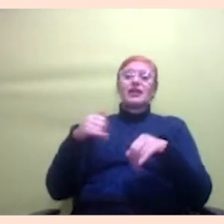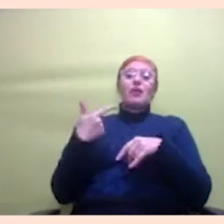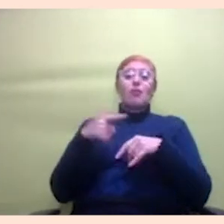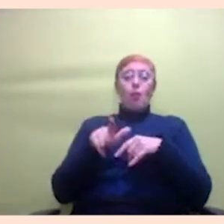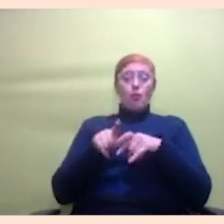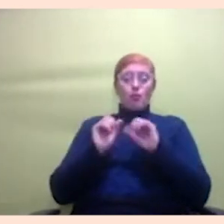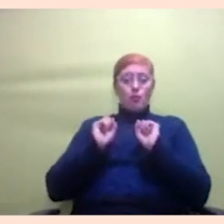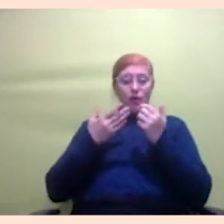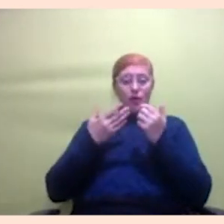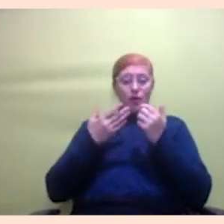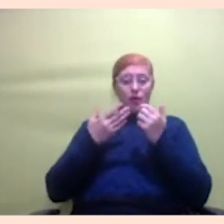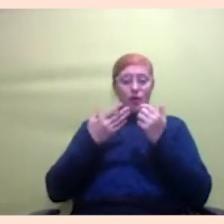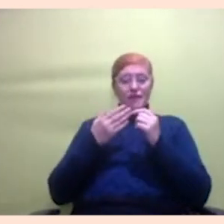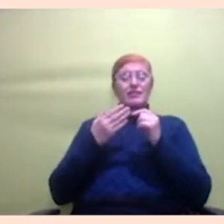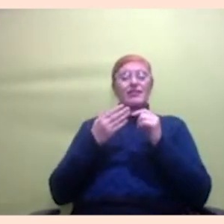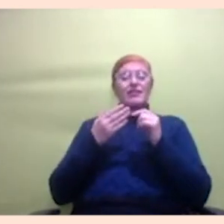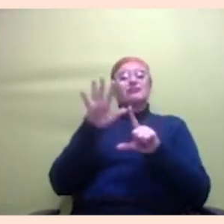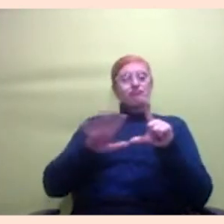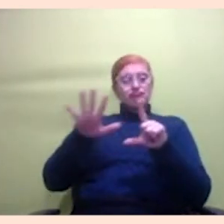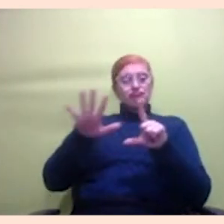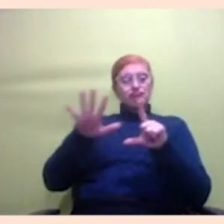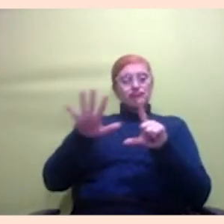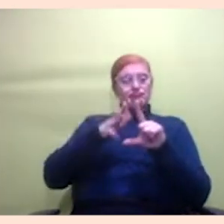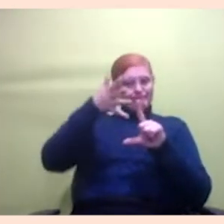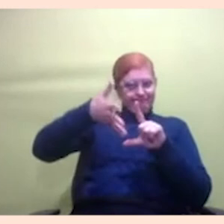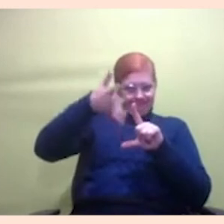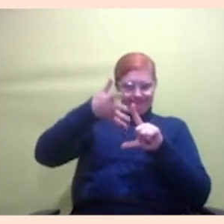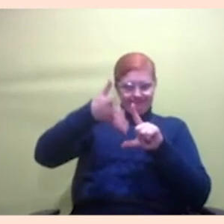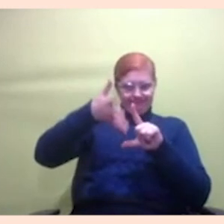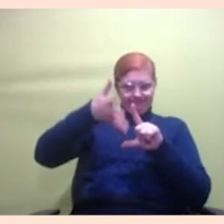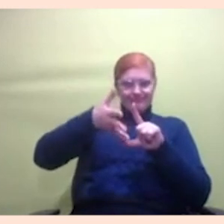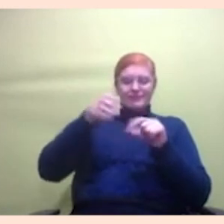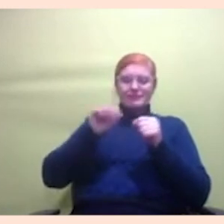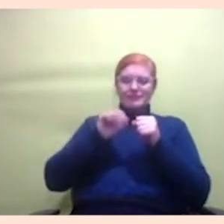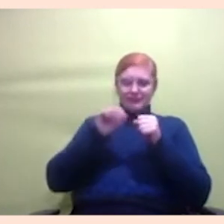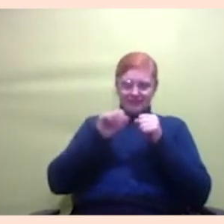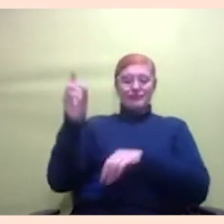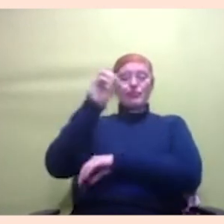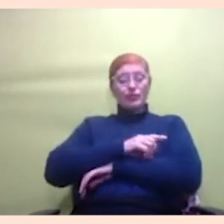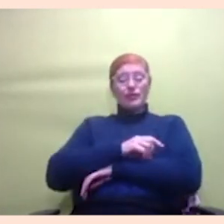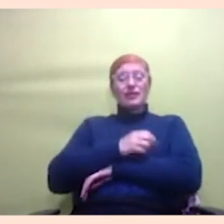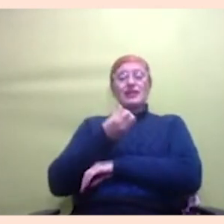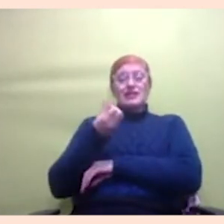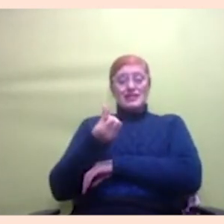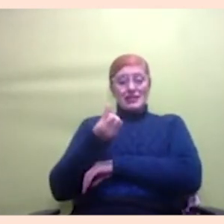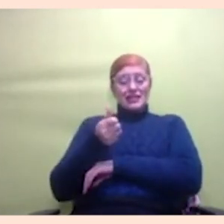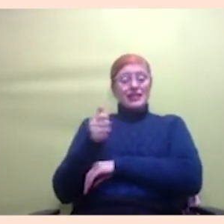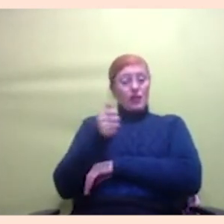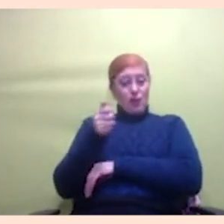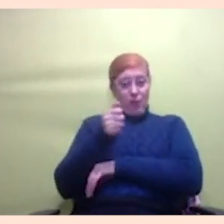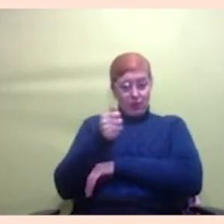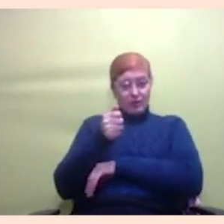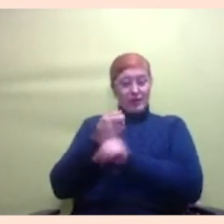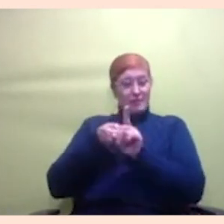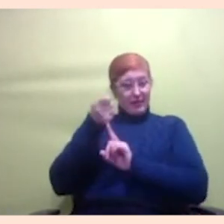webinário que a gente vai fazer vai ser no dia 6 de agosto meia dúzia 6 de